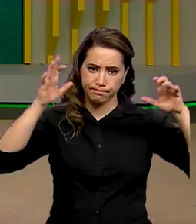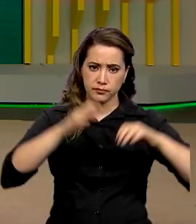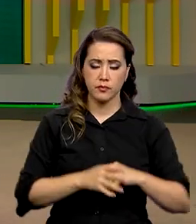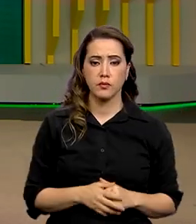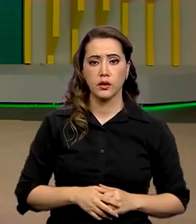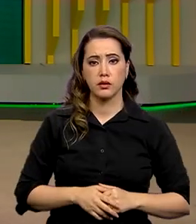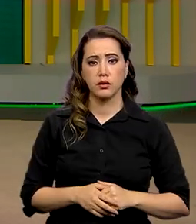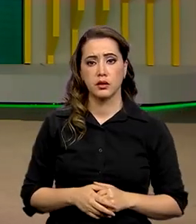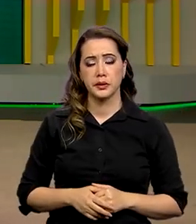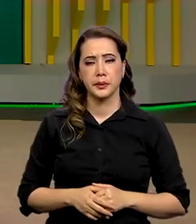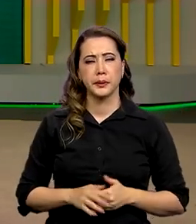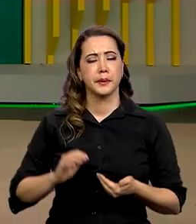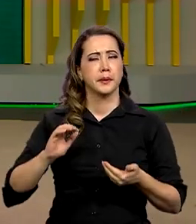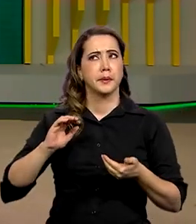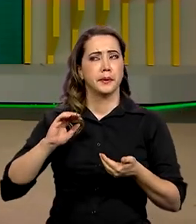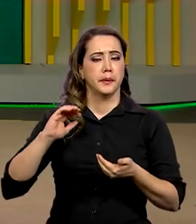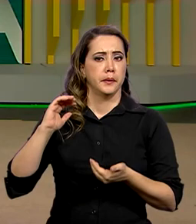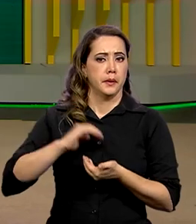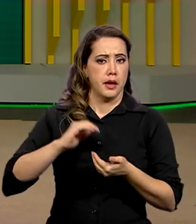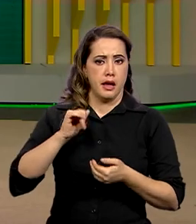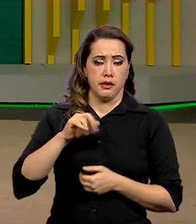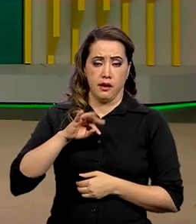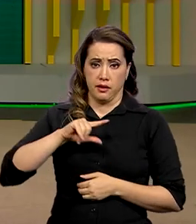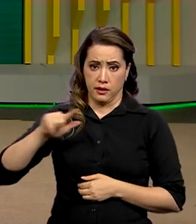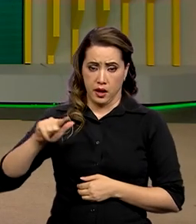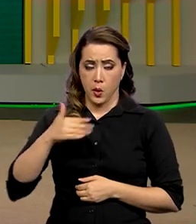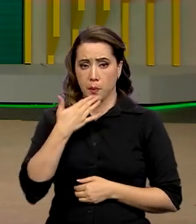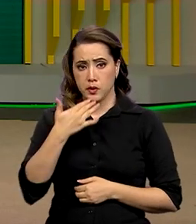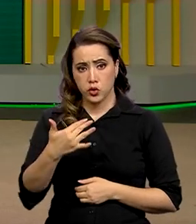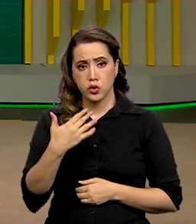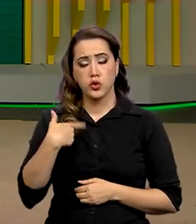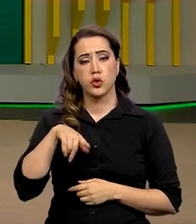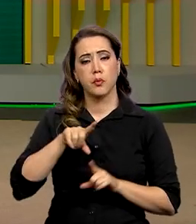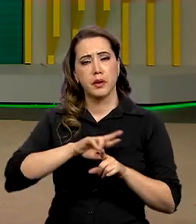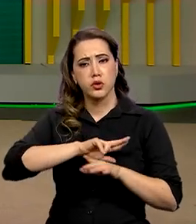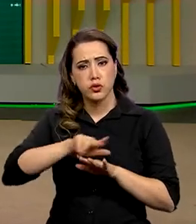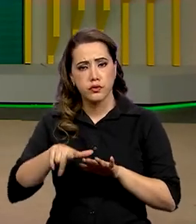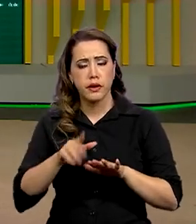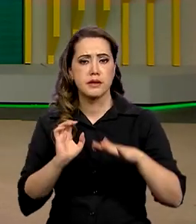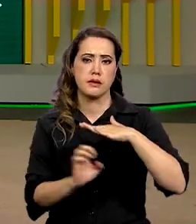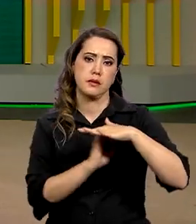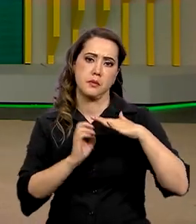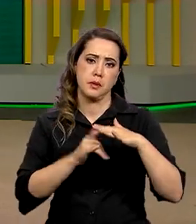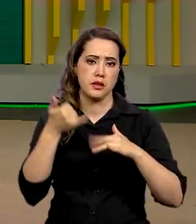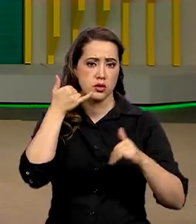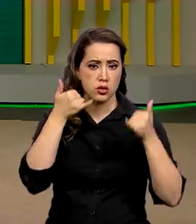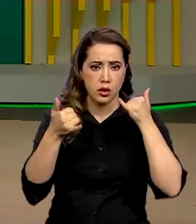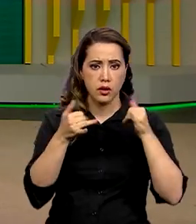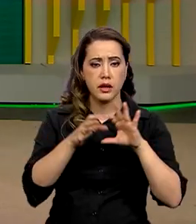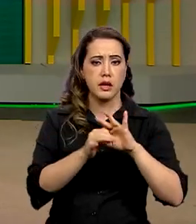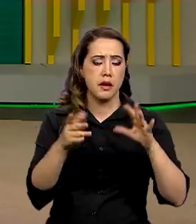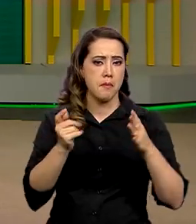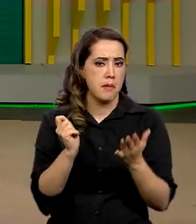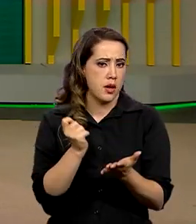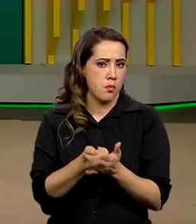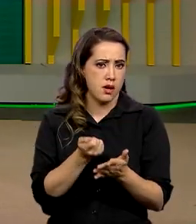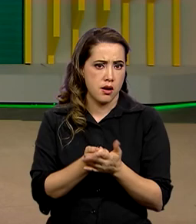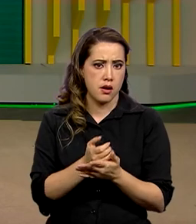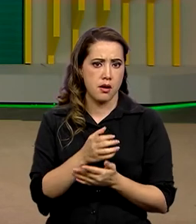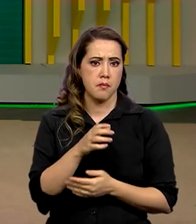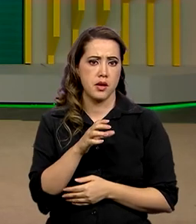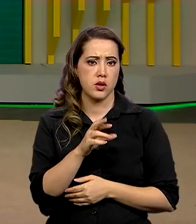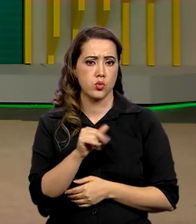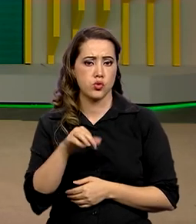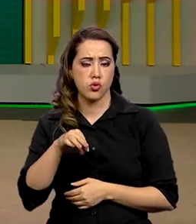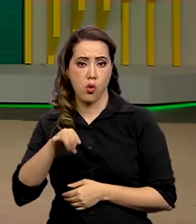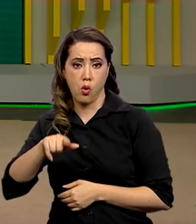A Anatel solicitou as operadoras Claro, Tim, Vivo, Algar e Oi que liberem a cobrança de homing, onde